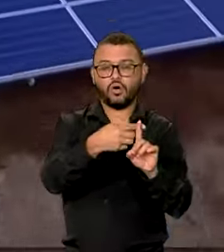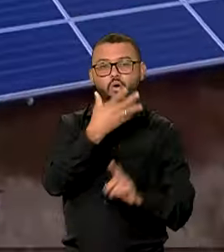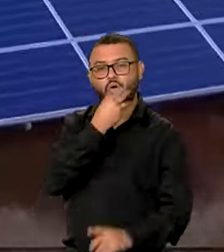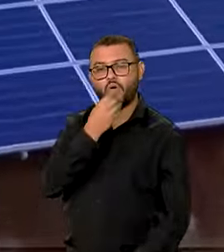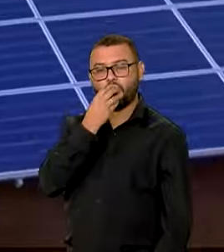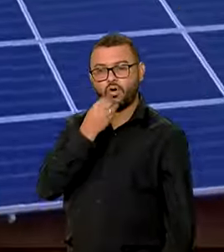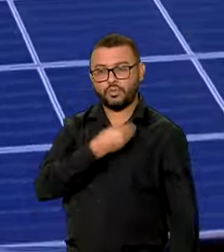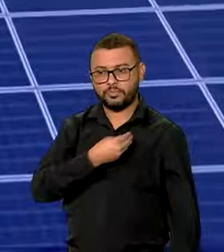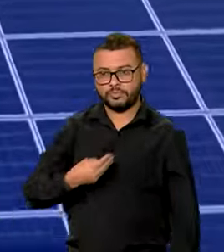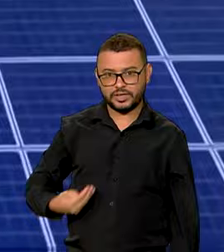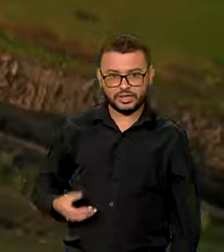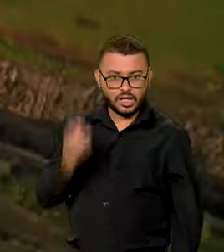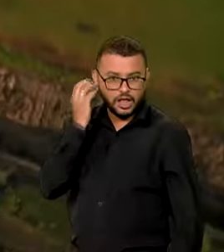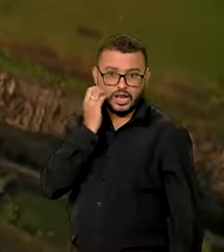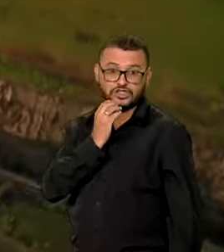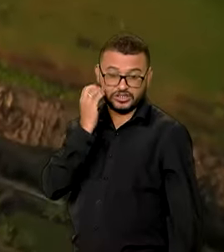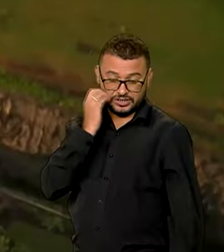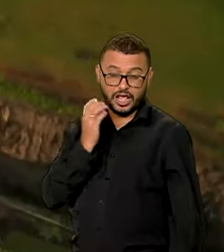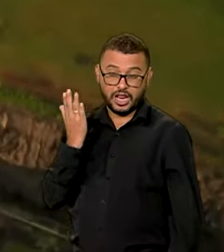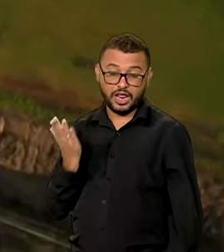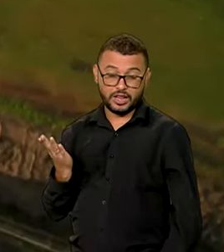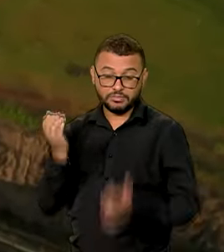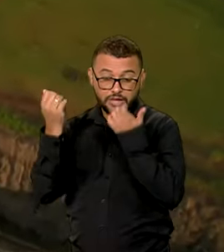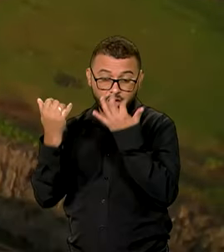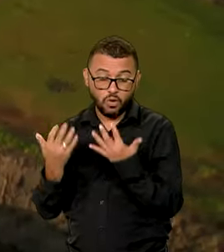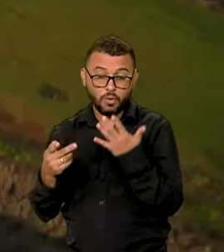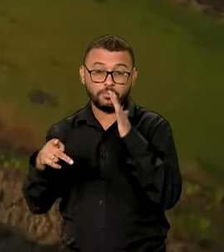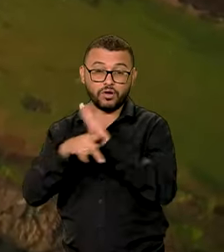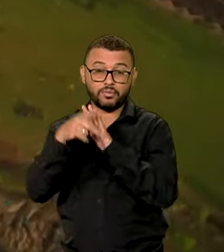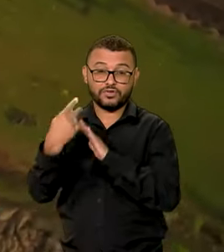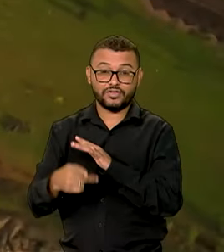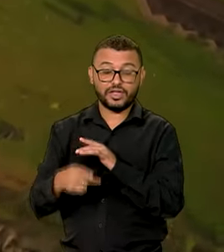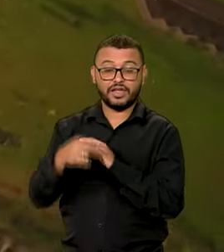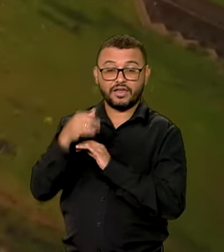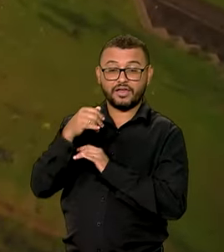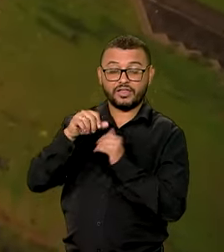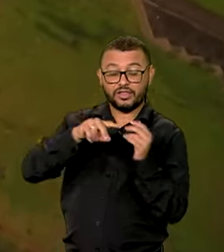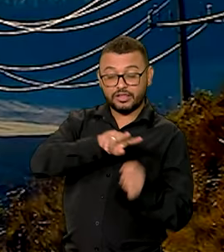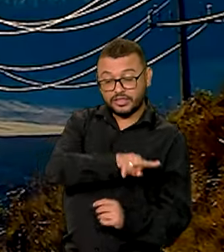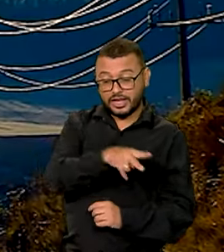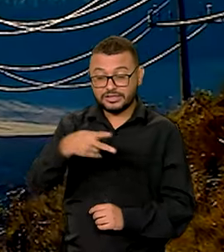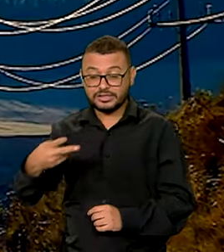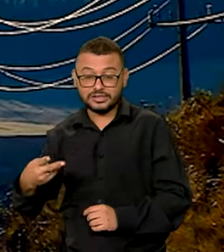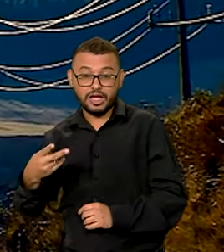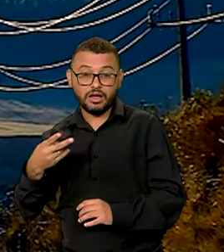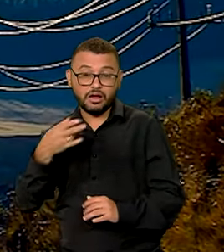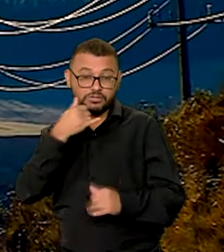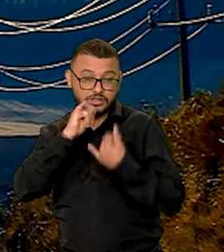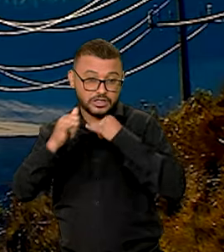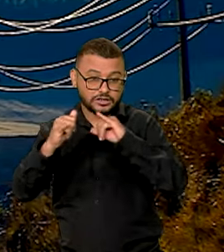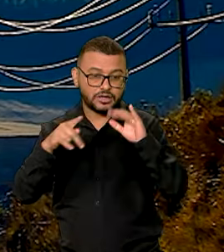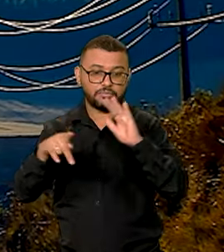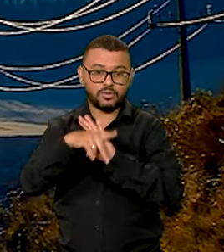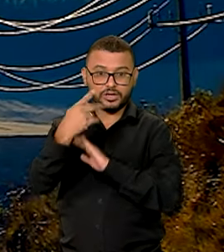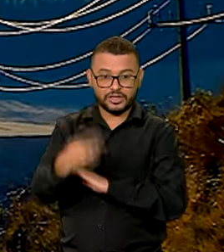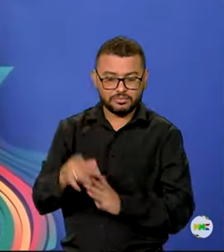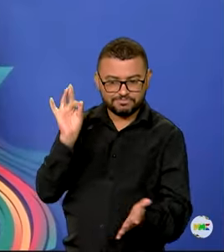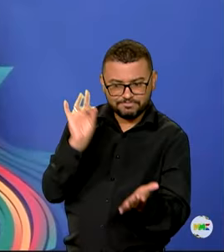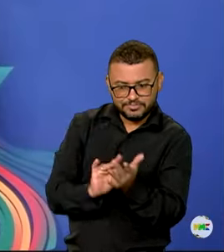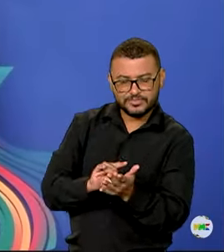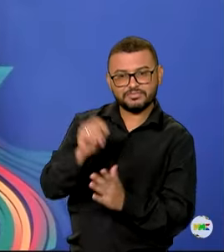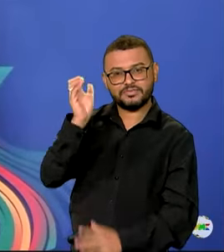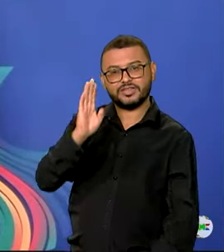Alexandre Silveira explicou o que ainda falta para a transição energética ser consolidada no Brasil.